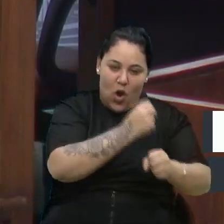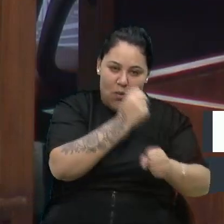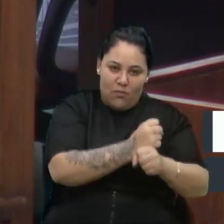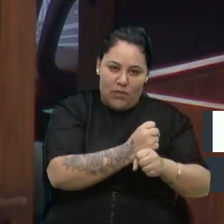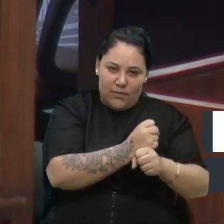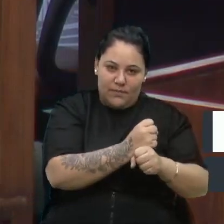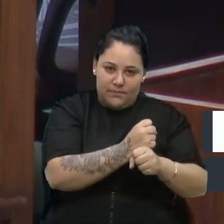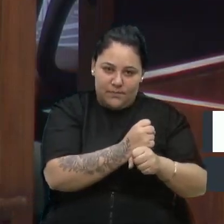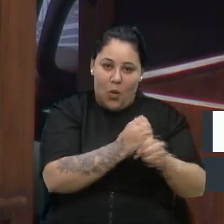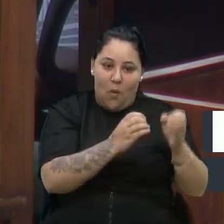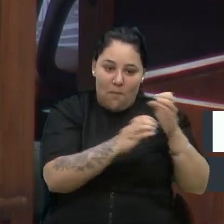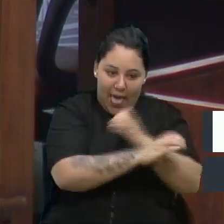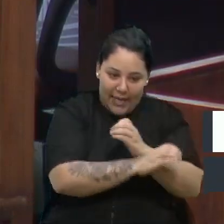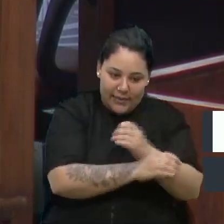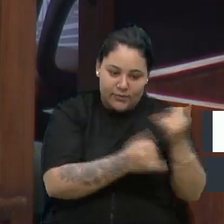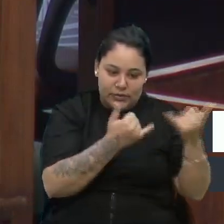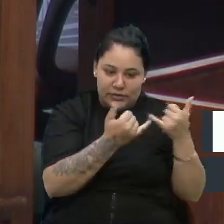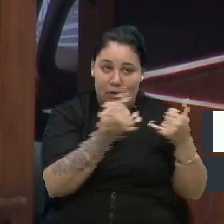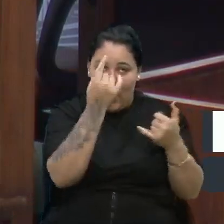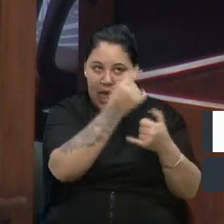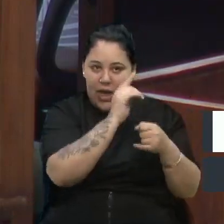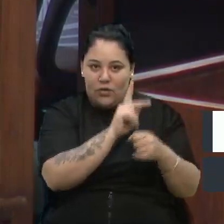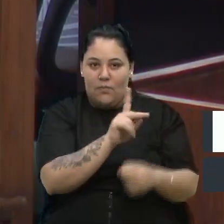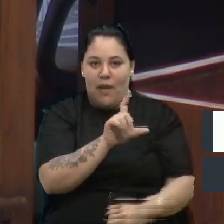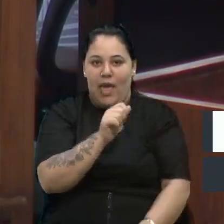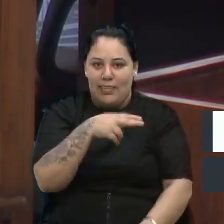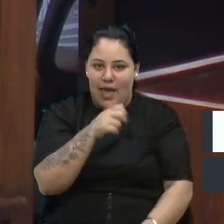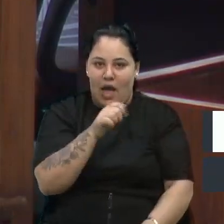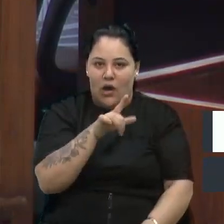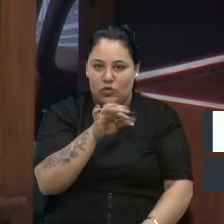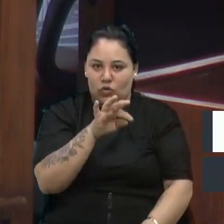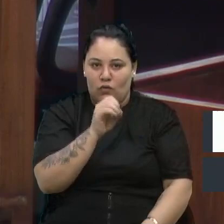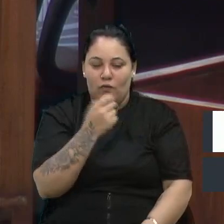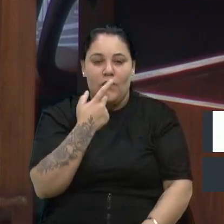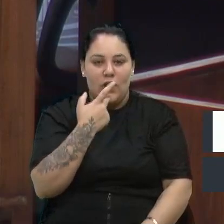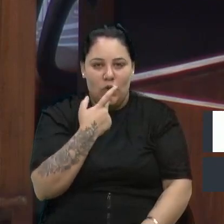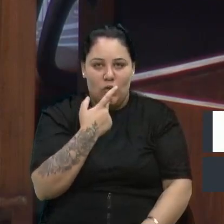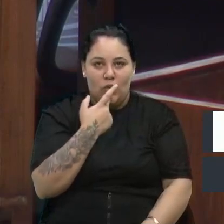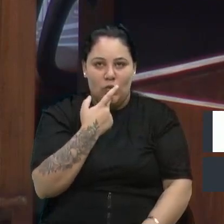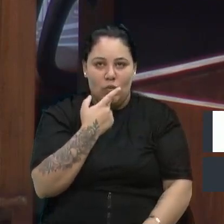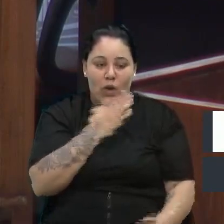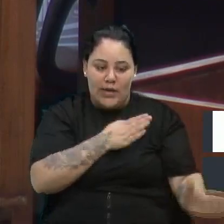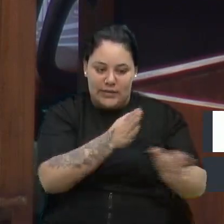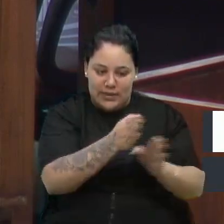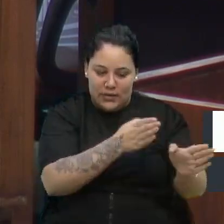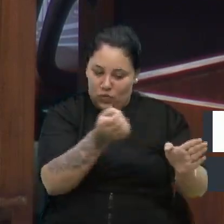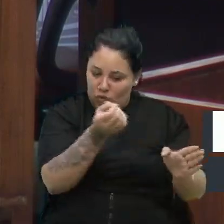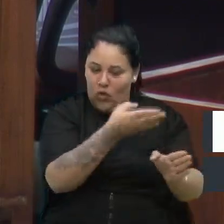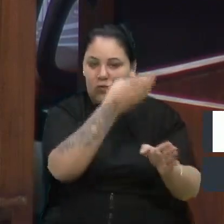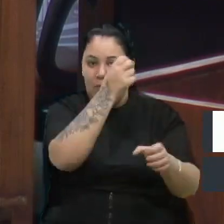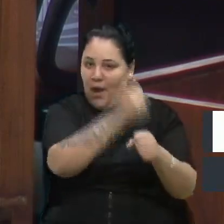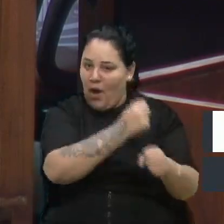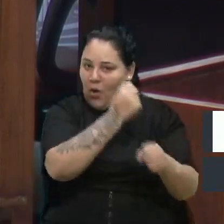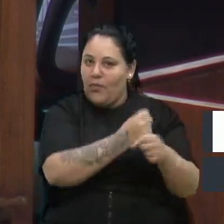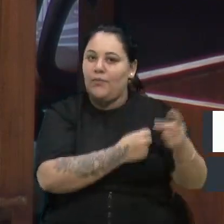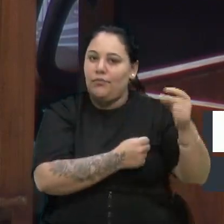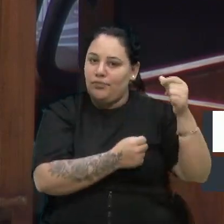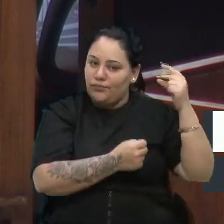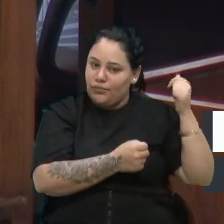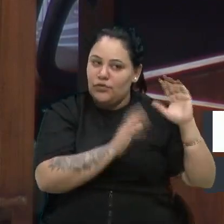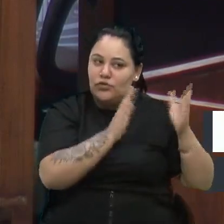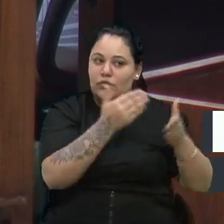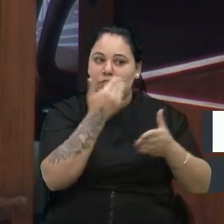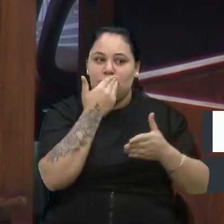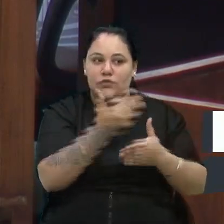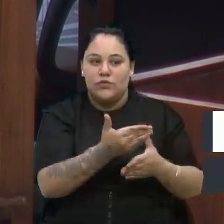vereador Ues, por exemplo, lá no Planalto, se anunciou o acesso da região Planalto, que é uma obra antiga, importante e necessária.